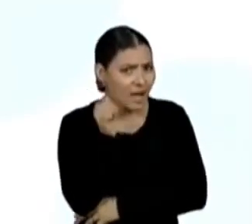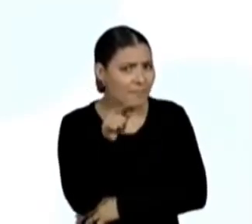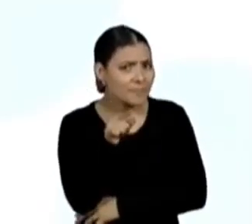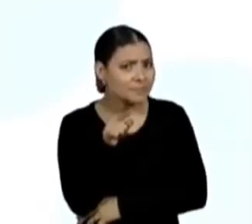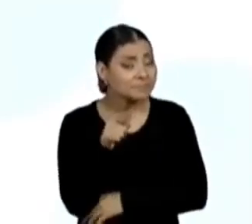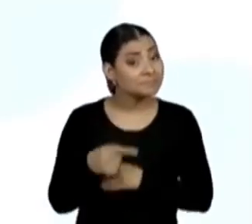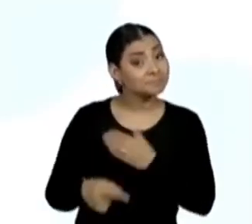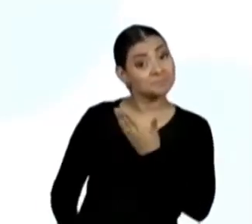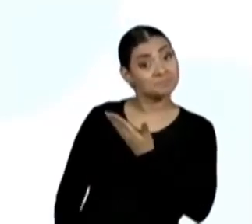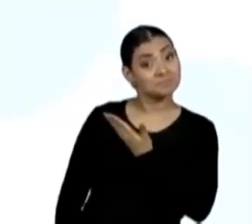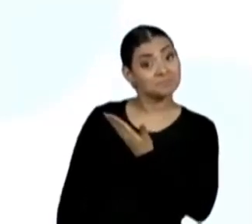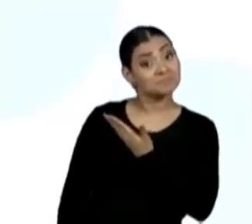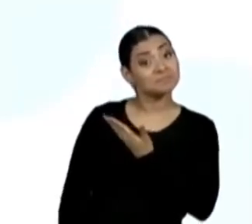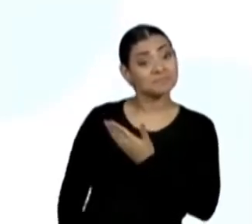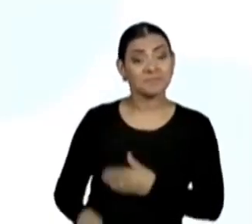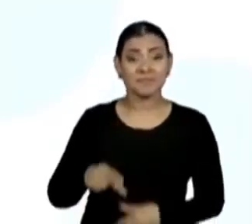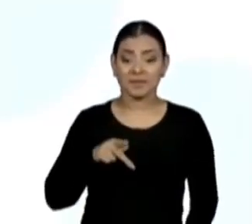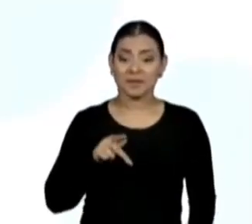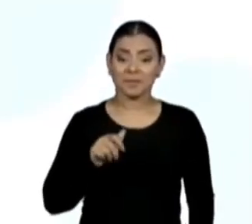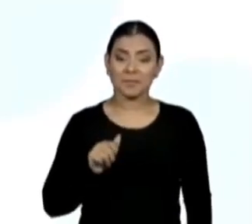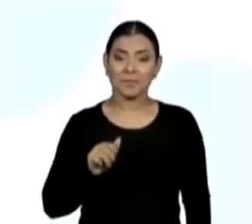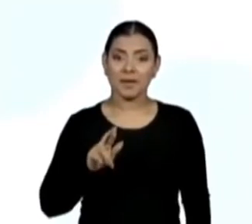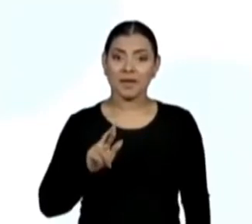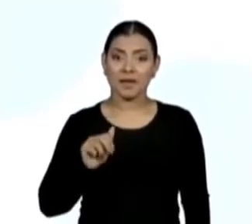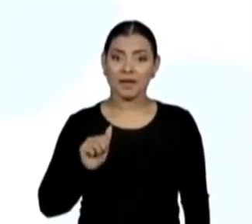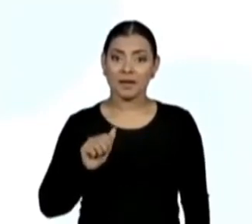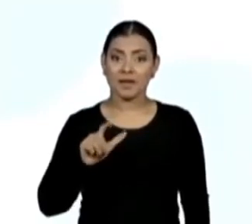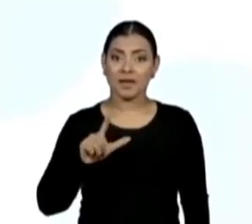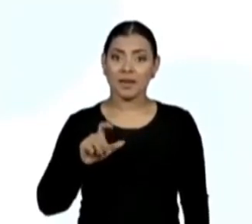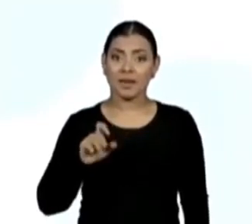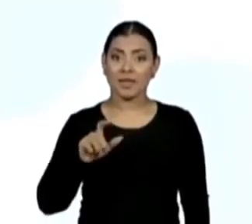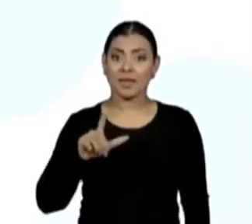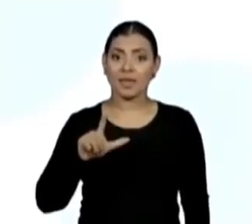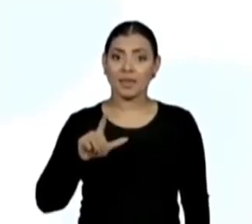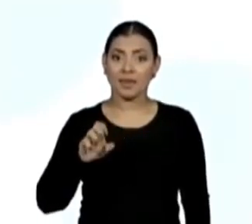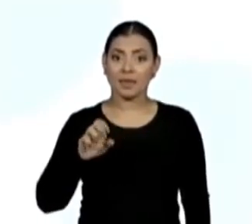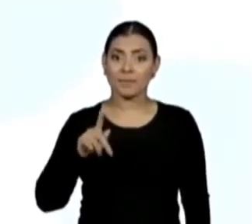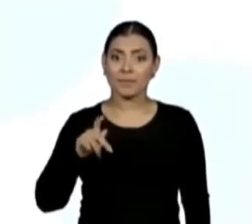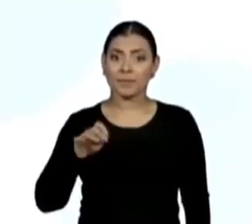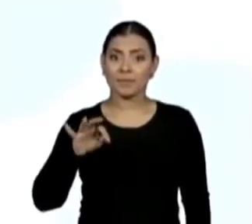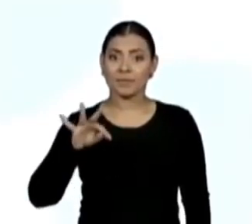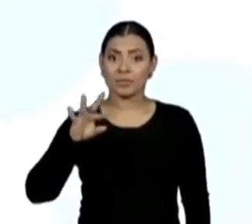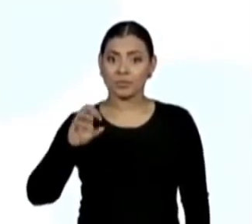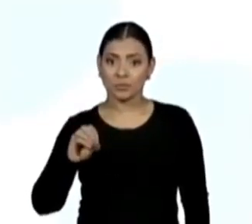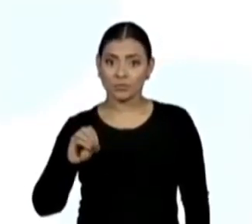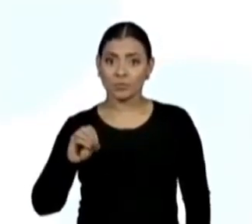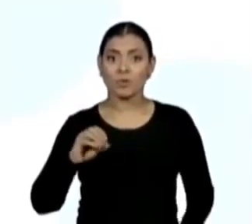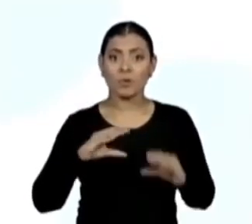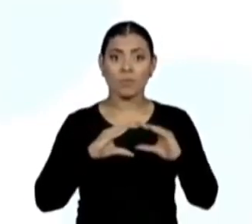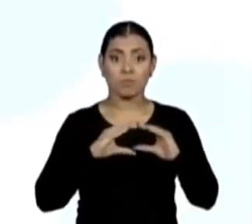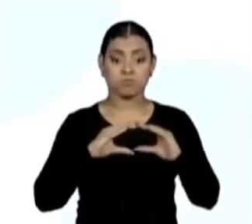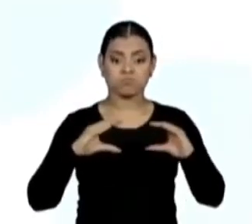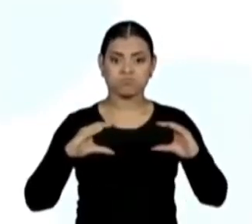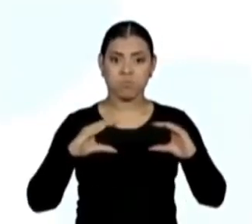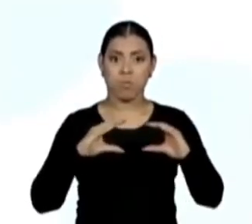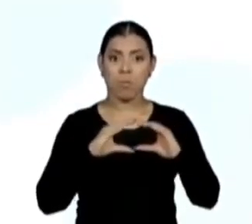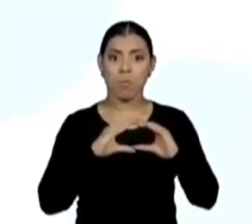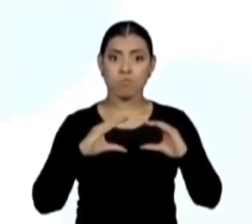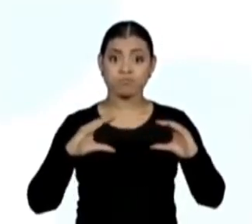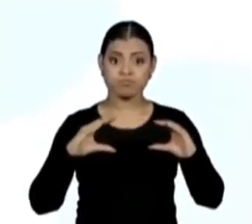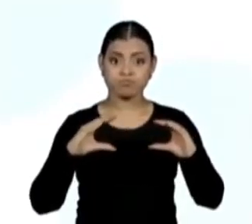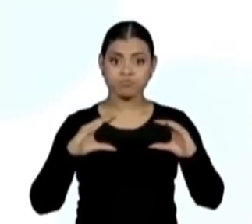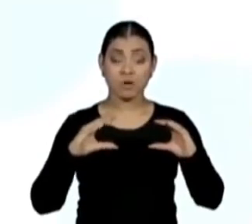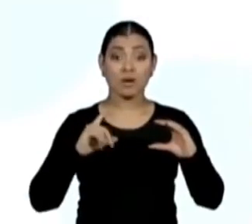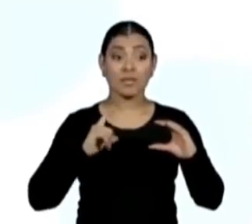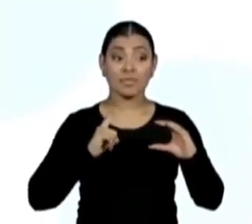se chama? É um paralelepípedo, não é? Ou um prisma de base quadrada, ou um bloco retangular, temos